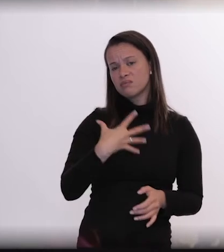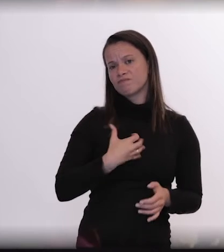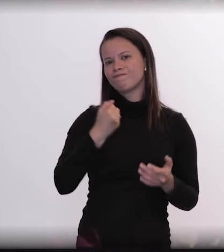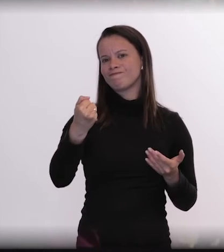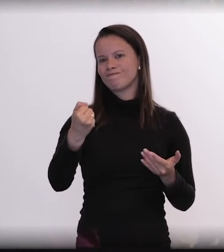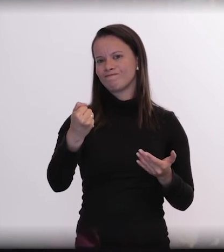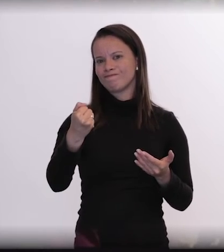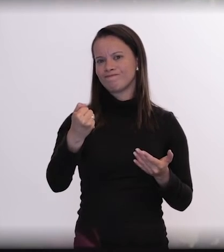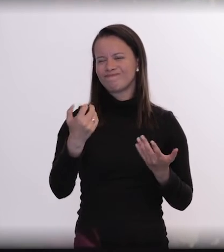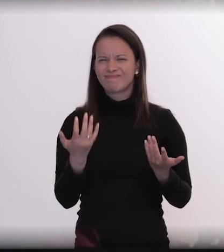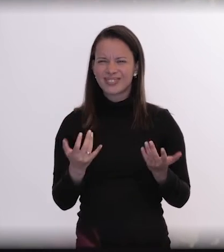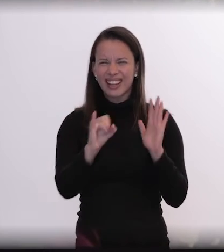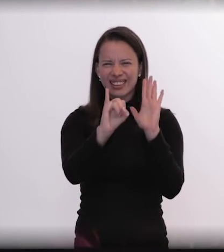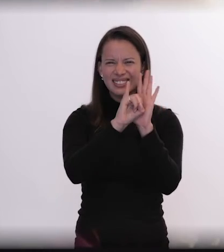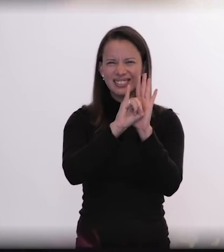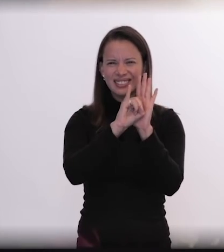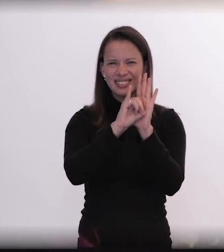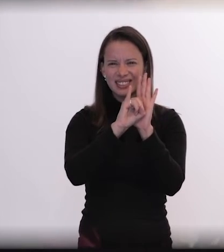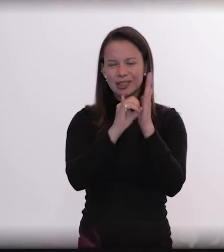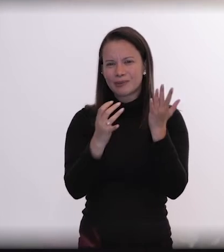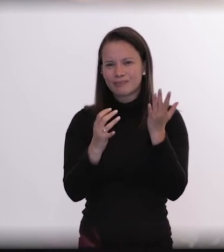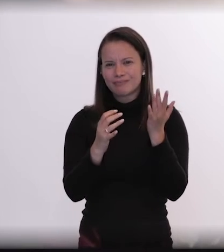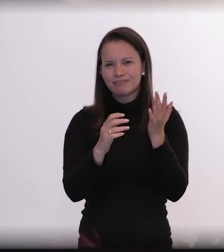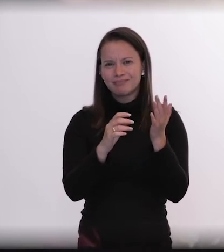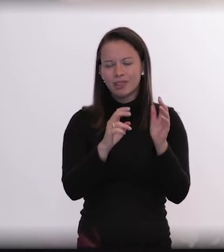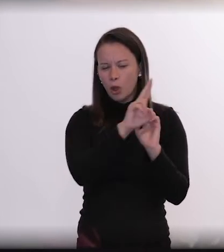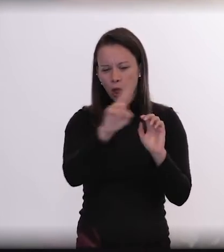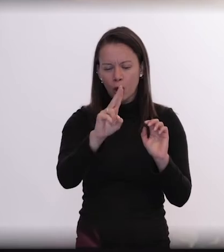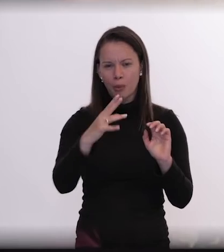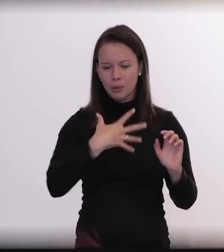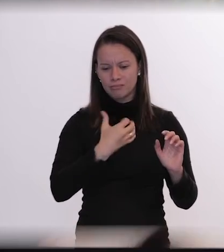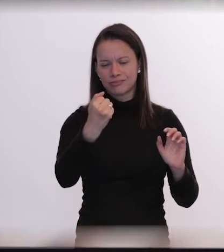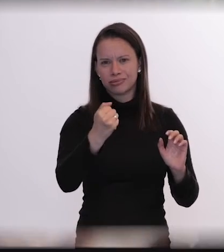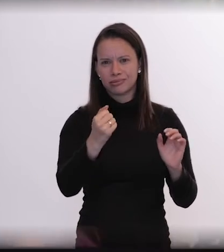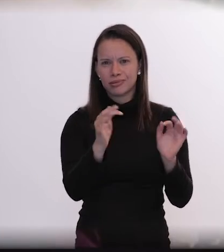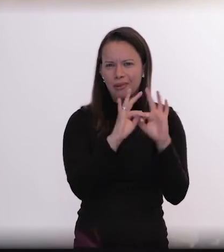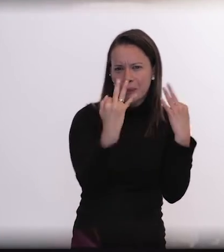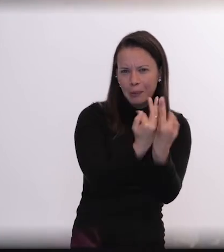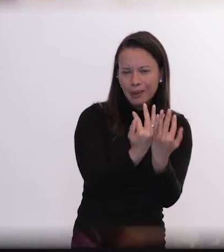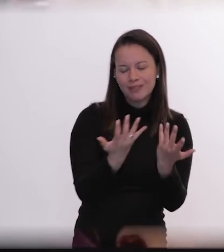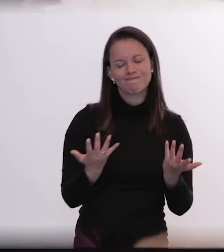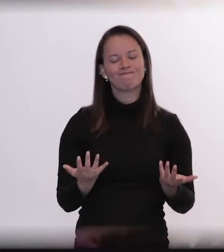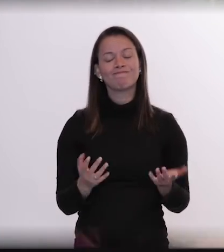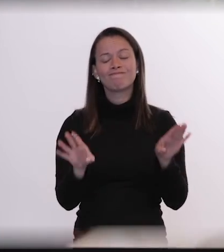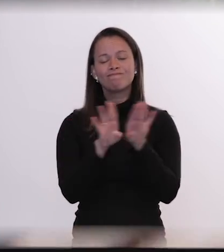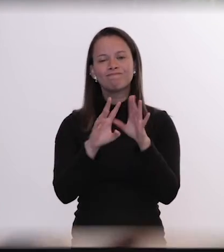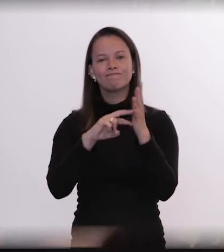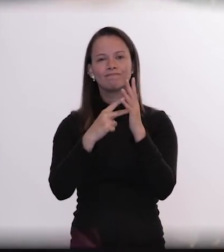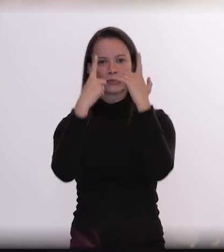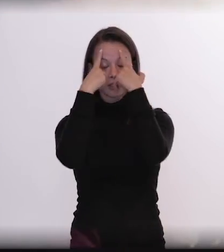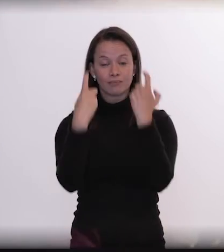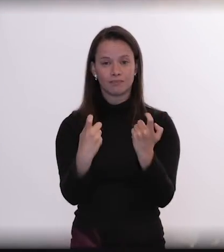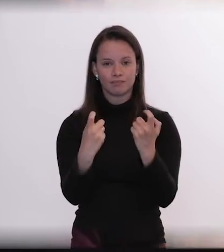essa passa a ser a identidade e essa é uma outra forma de violência então isso aconteceu muito e